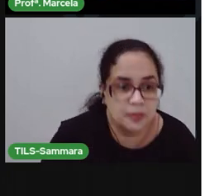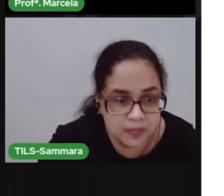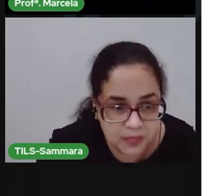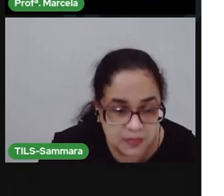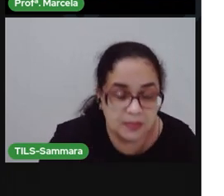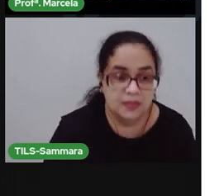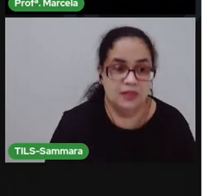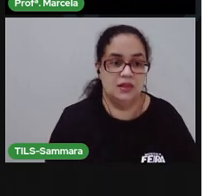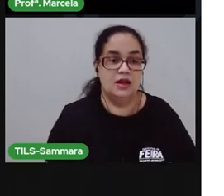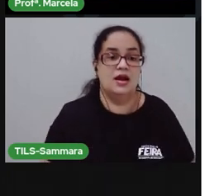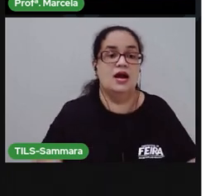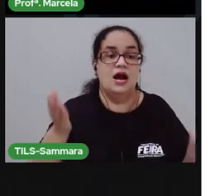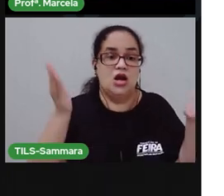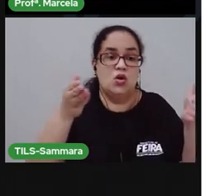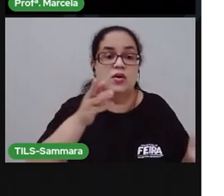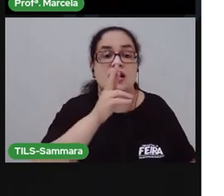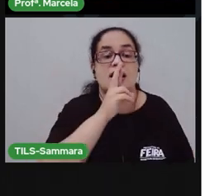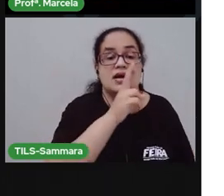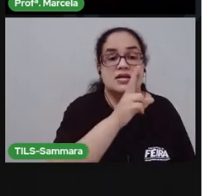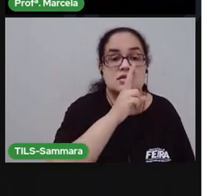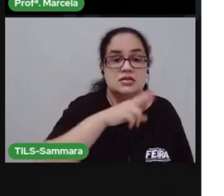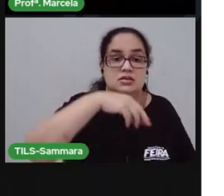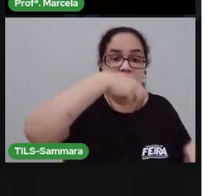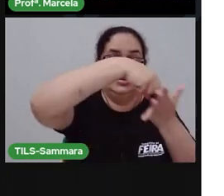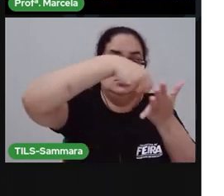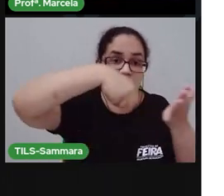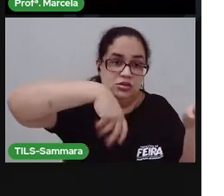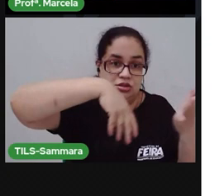Agora, vamos responder essa atividade.